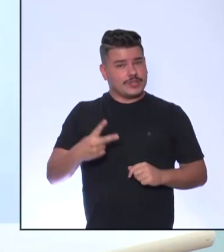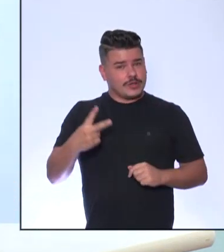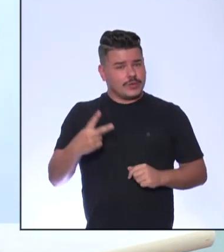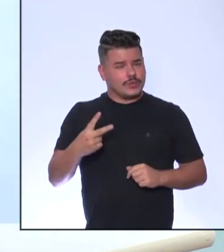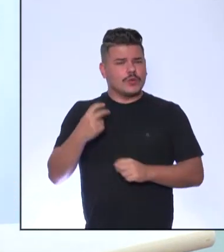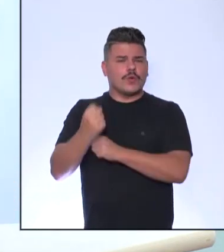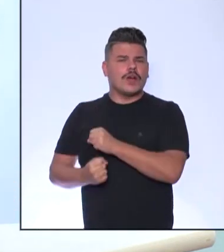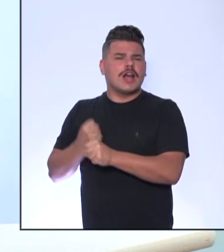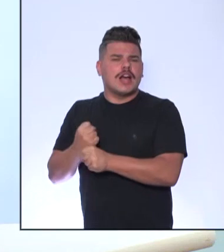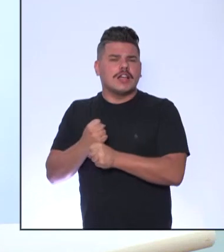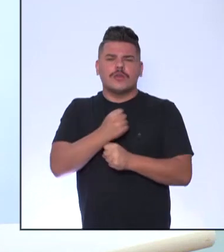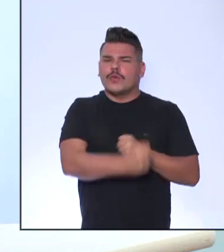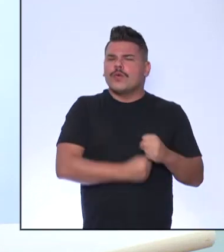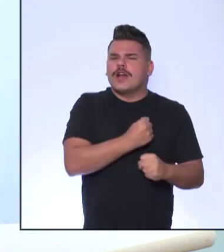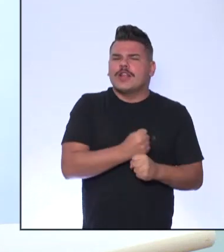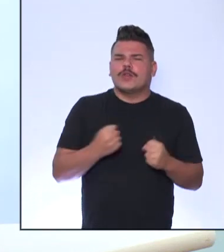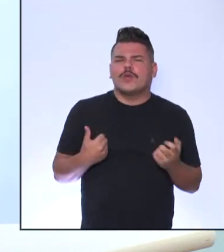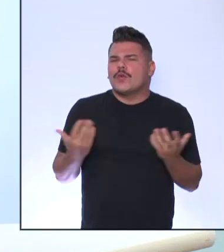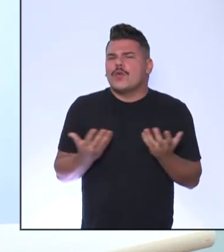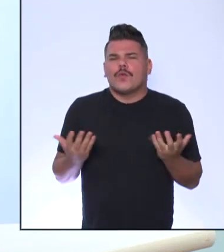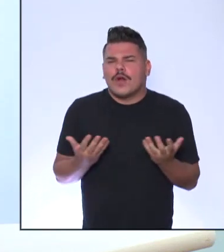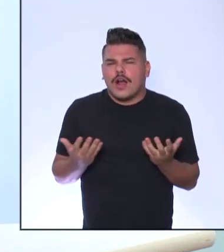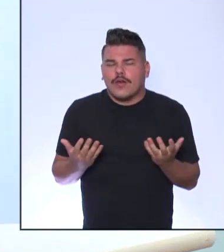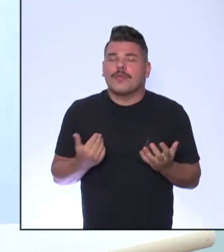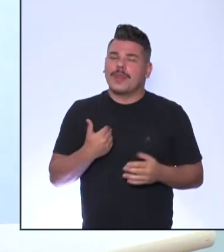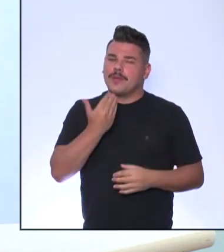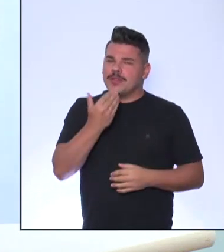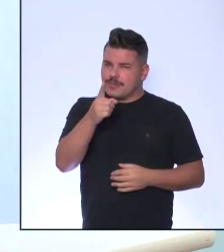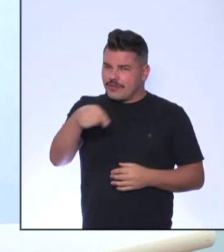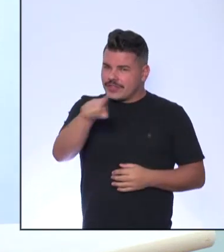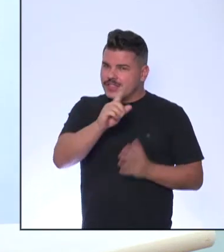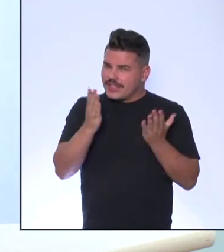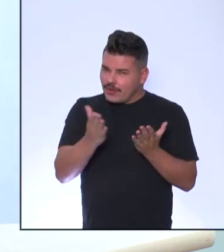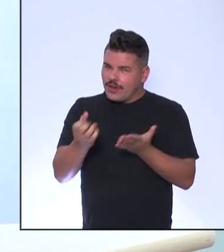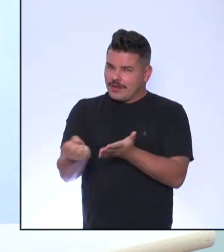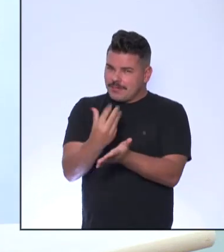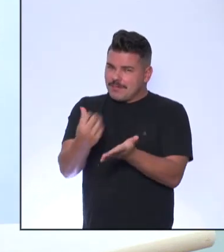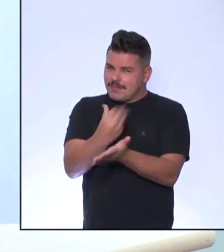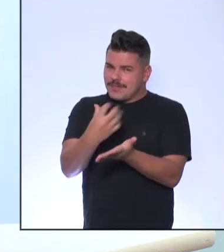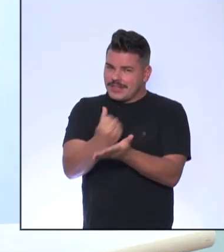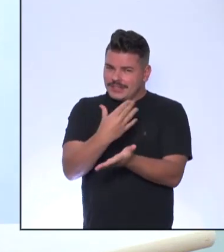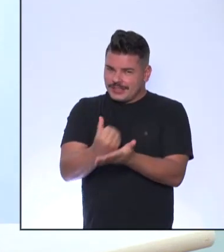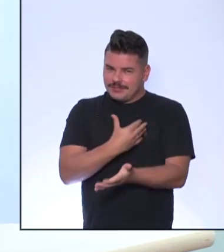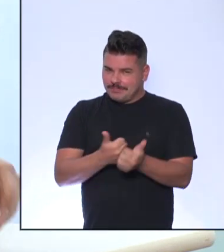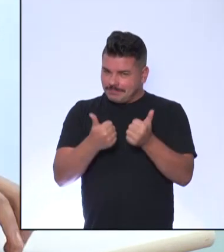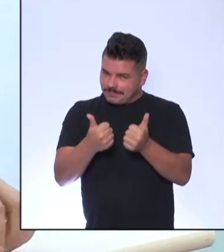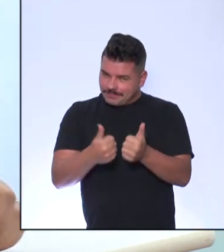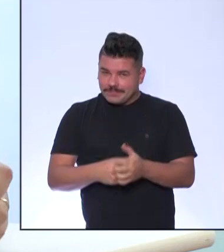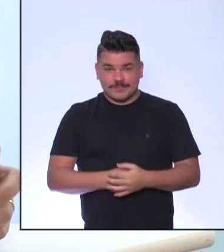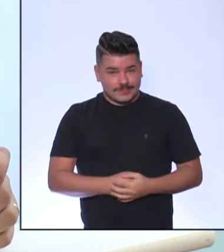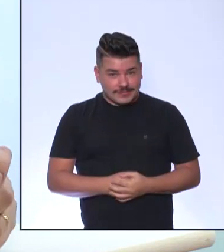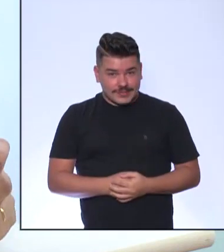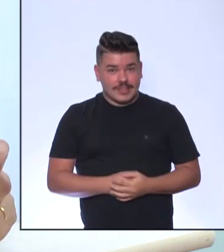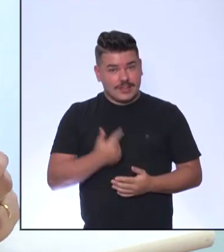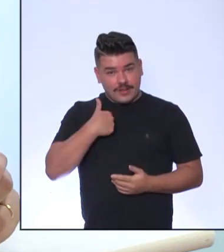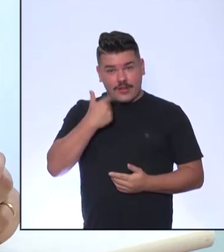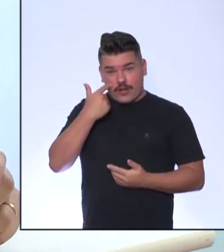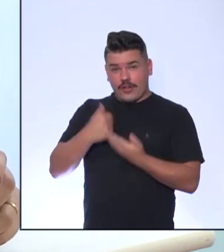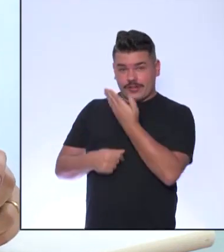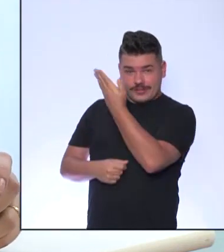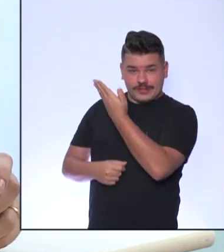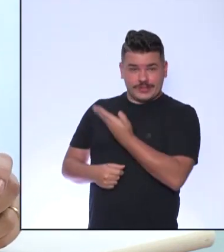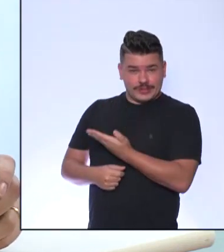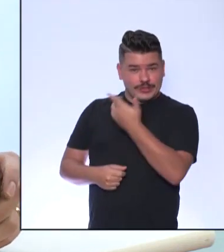Desses dois fragmentos Eu gostaria que vocês fizessem Essa interação no chat Por gentileza Eu vou colocar na tela Ok?